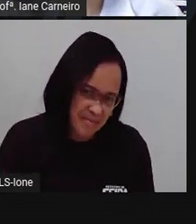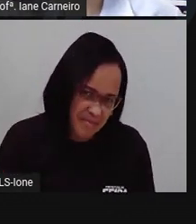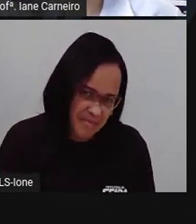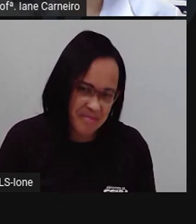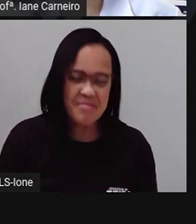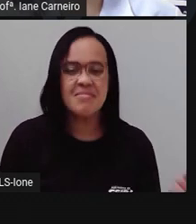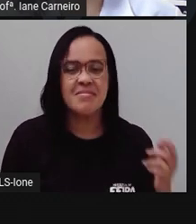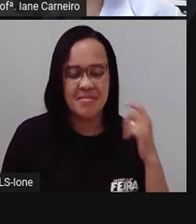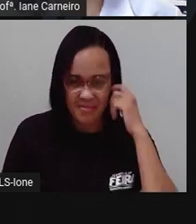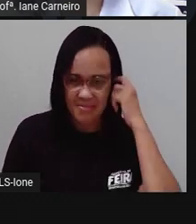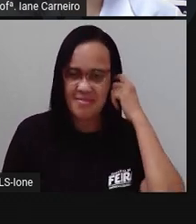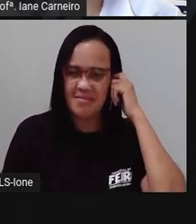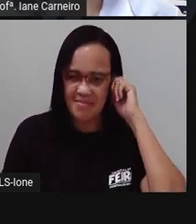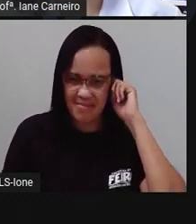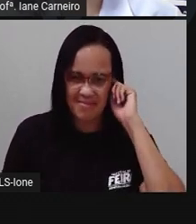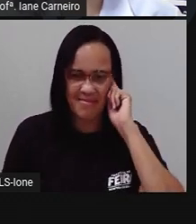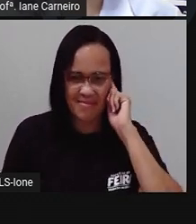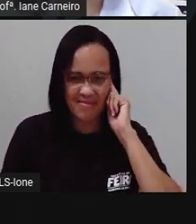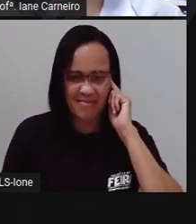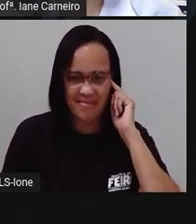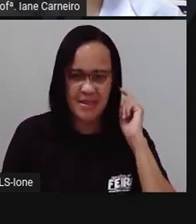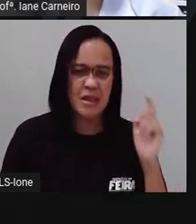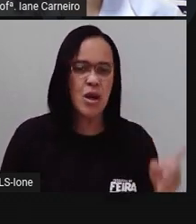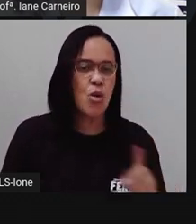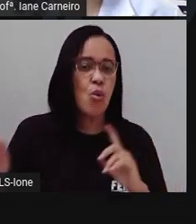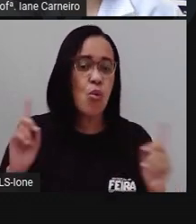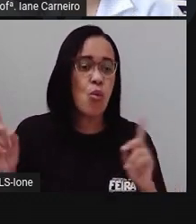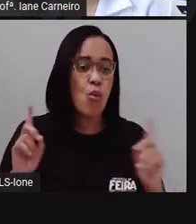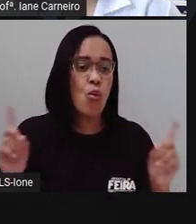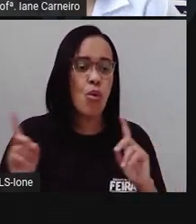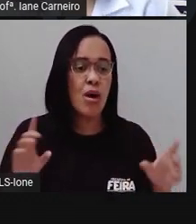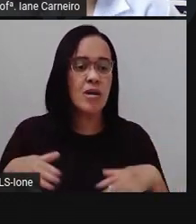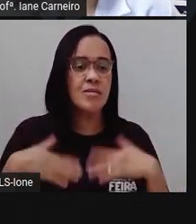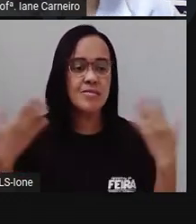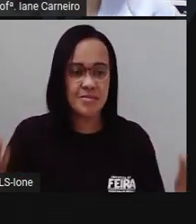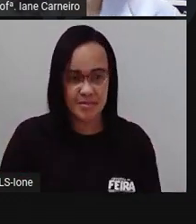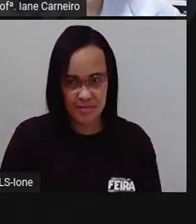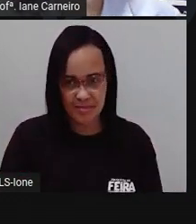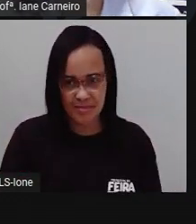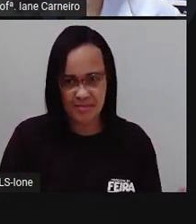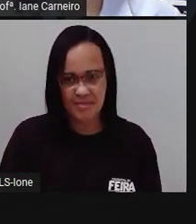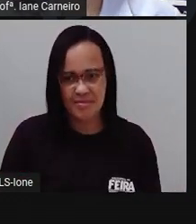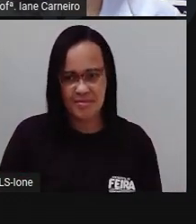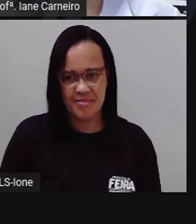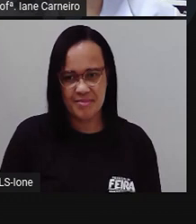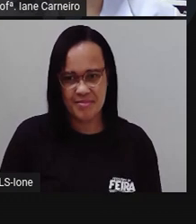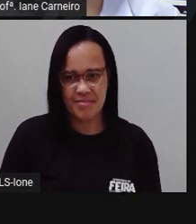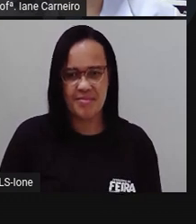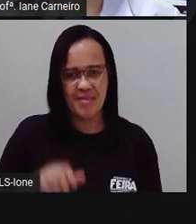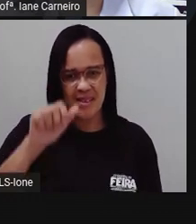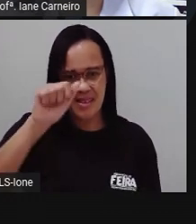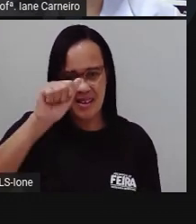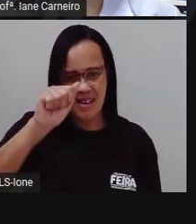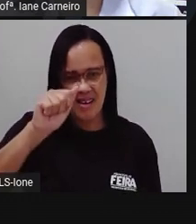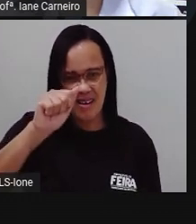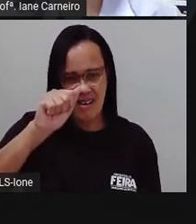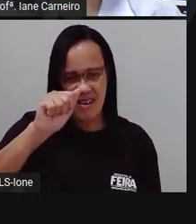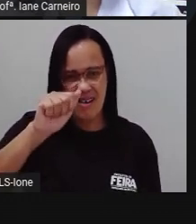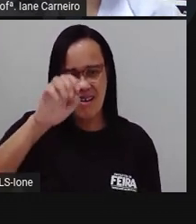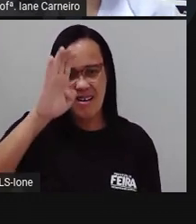antes do B, né? Então, não é barata. Qual é? É a abelha. o A aqui, que não tinha saído ainda, ó.